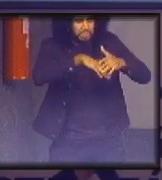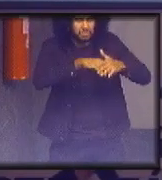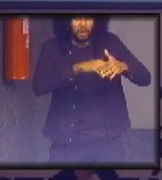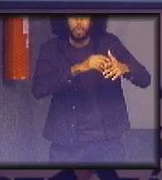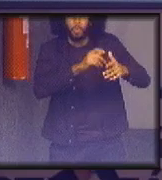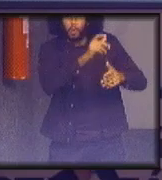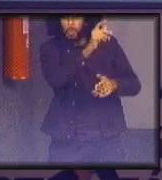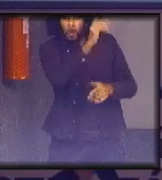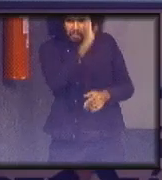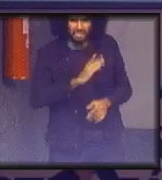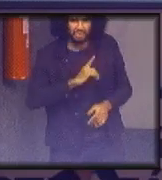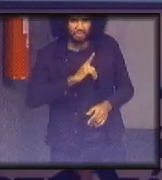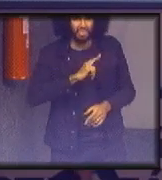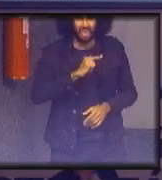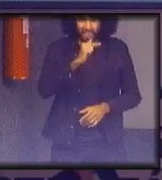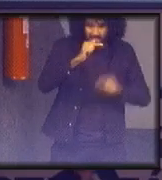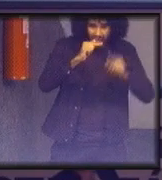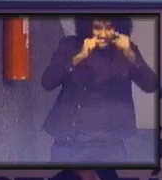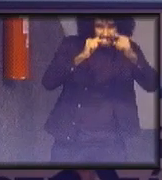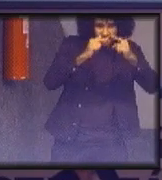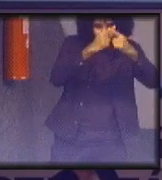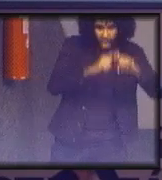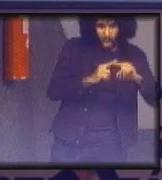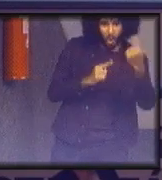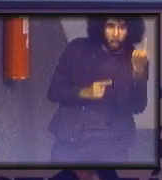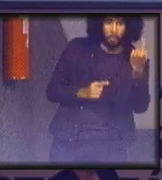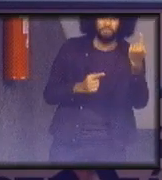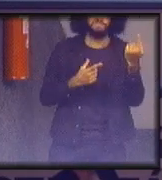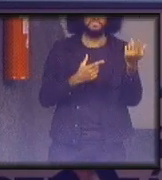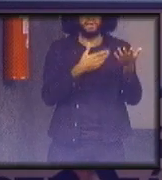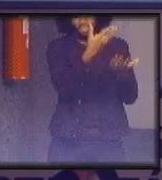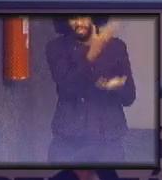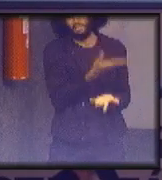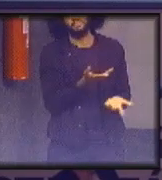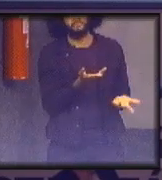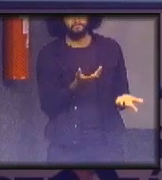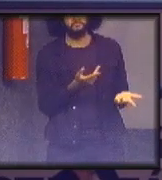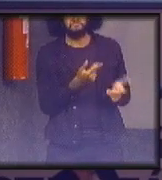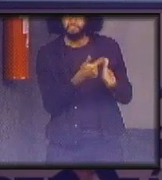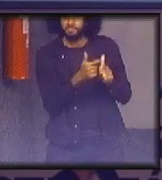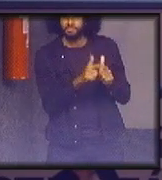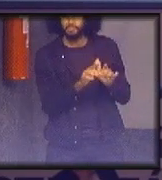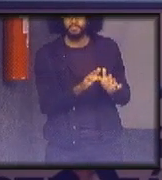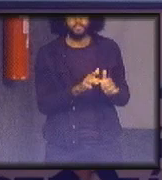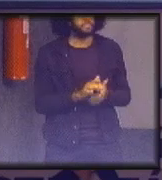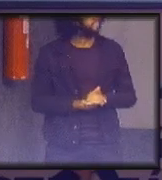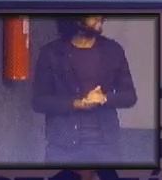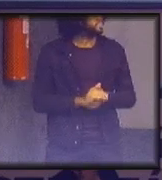e assim por diante esse é o nosso landscape no nosso landscape